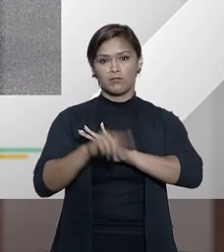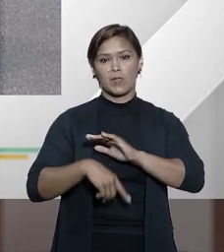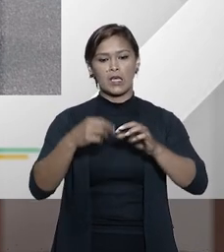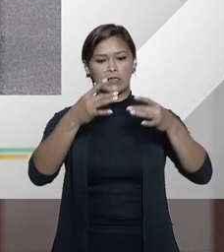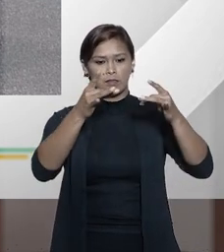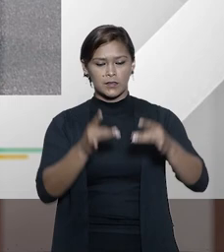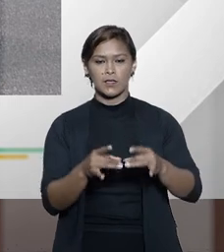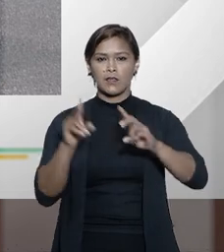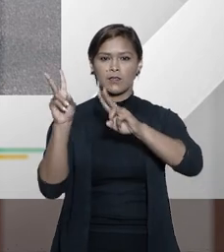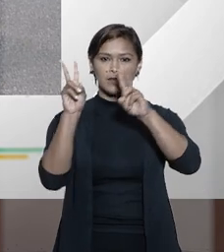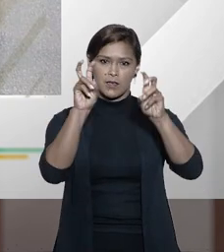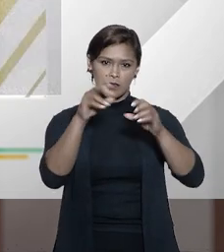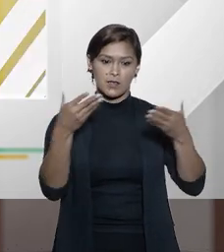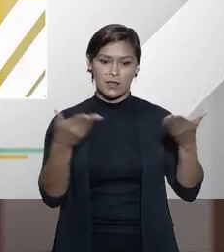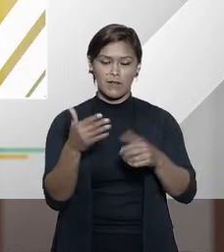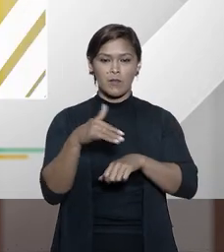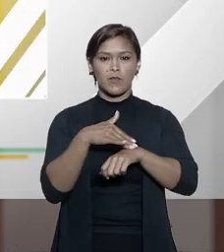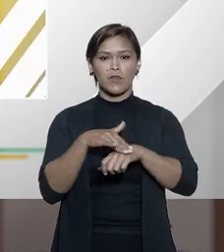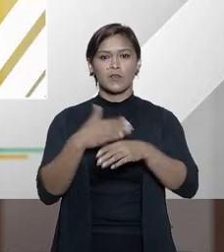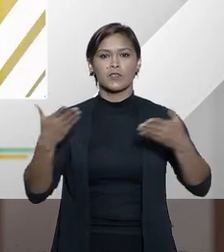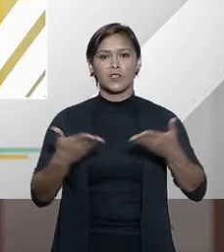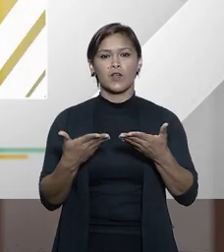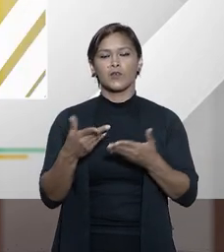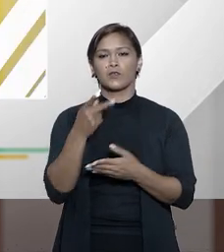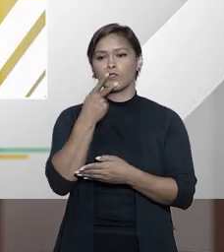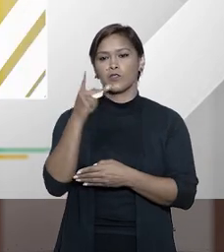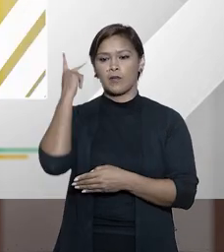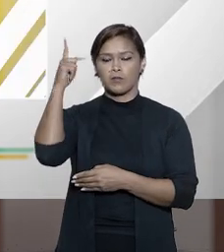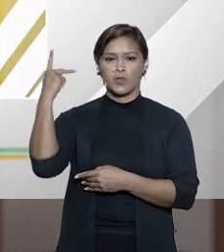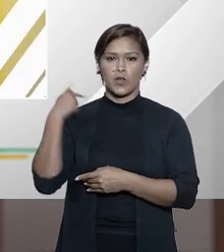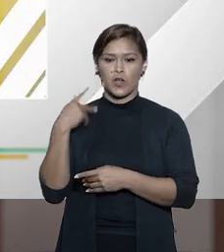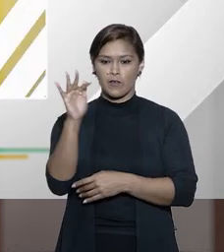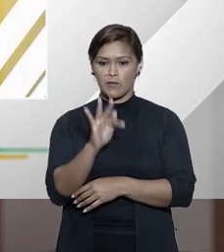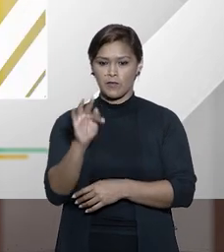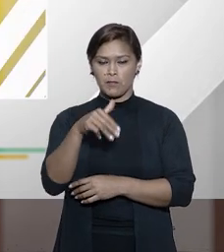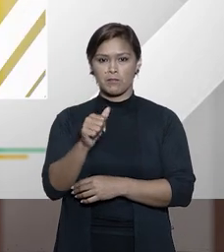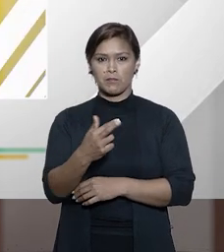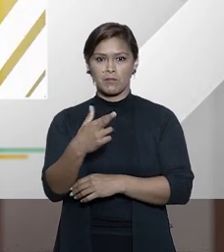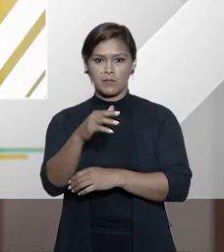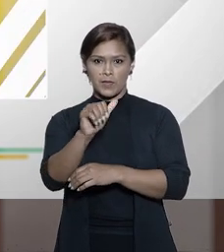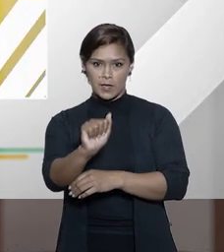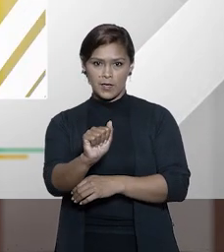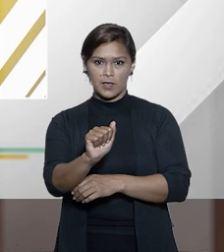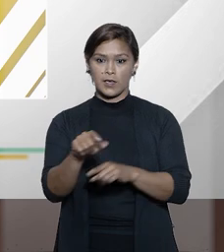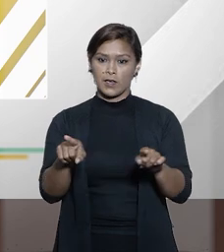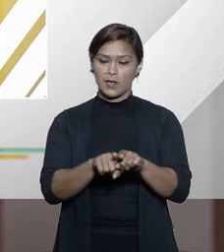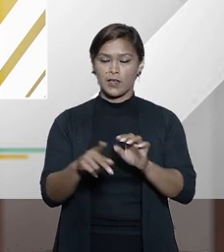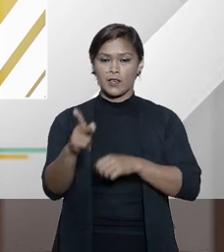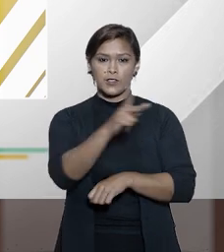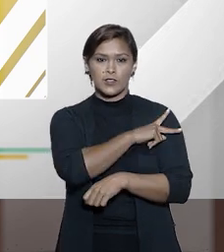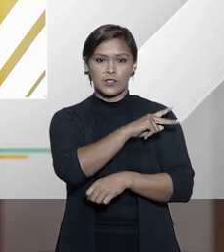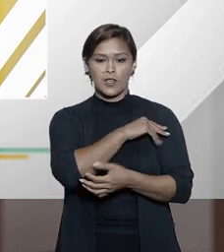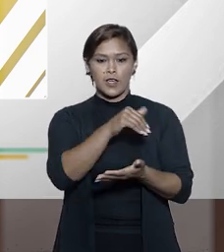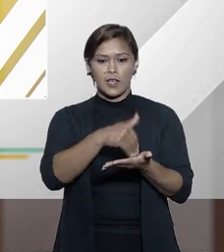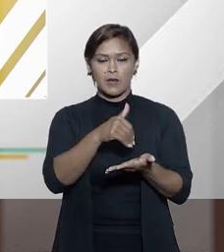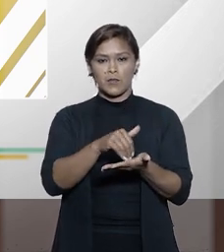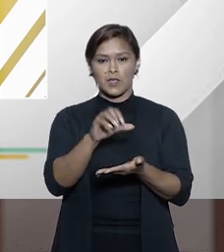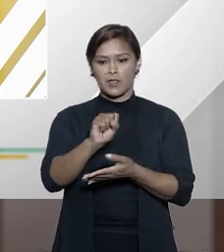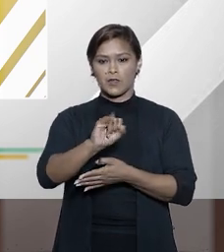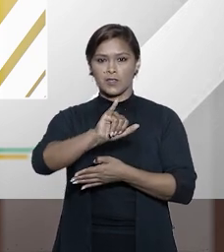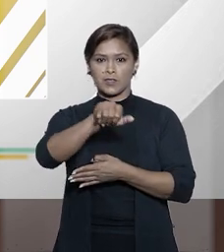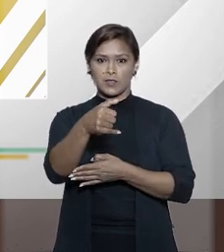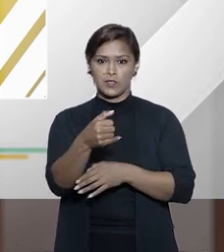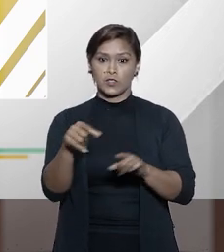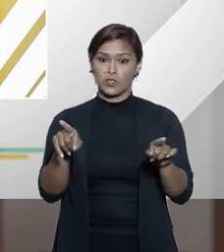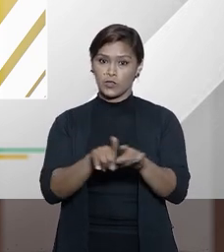Para tratarmos desses temas, nós vamos conversar hoje com a Procuradora Federal Maria Rosa Loula, que é chefe de gabinete no Superior